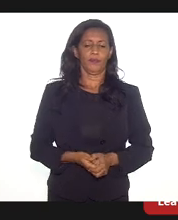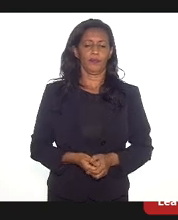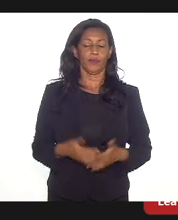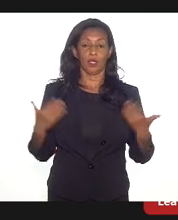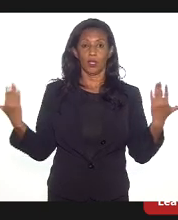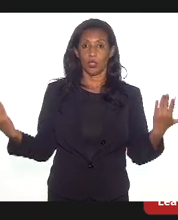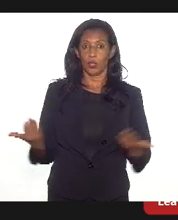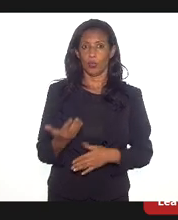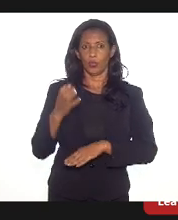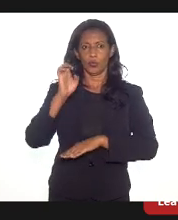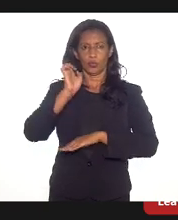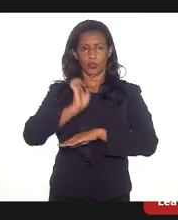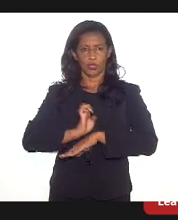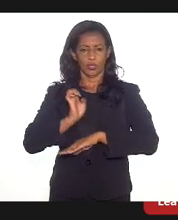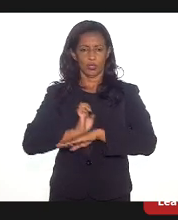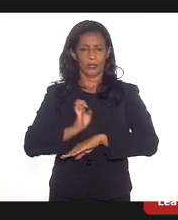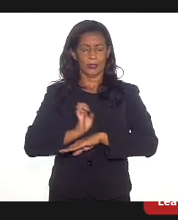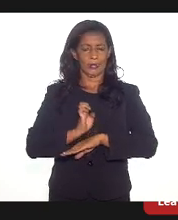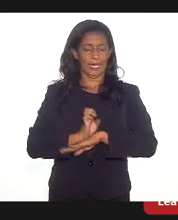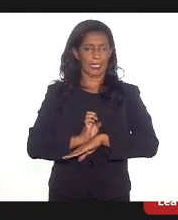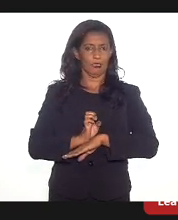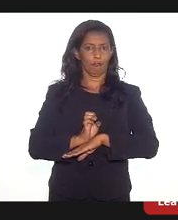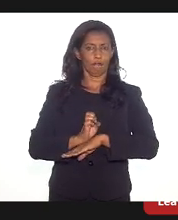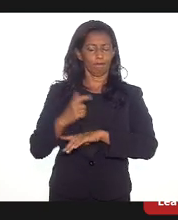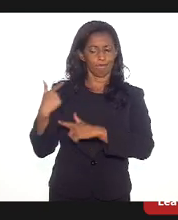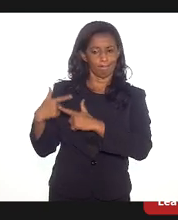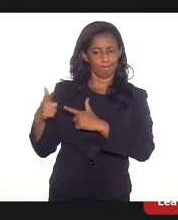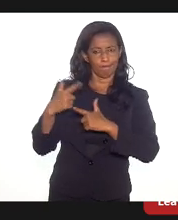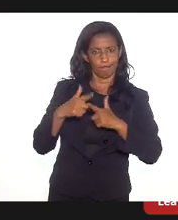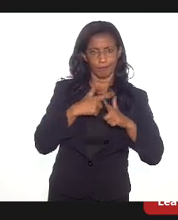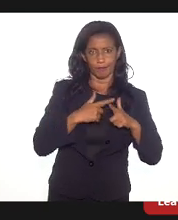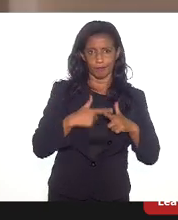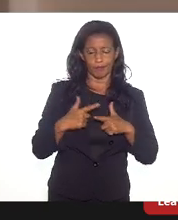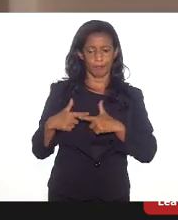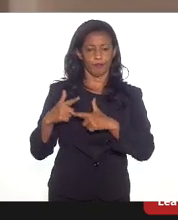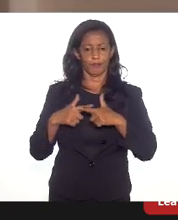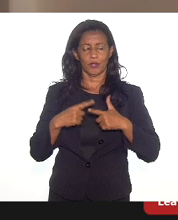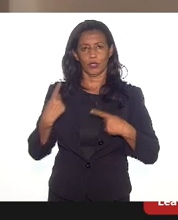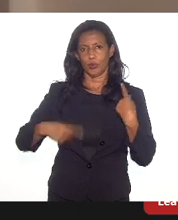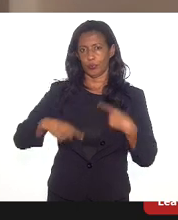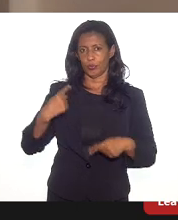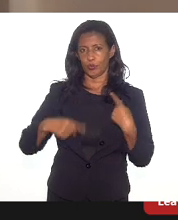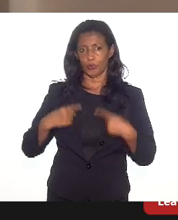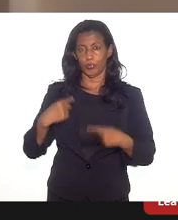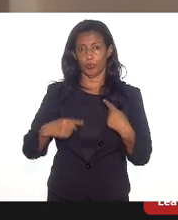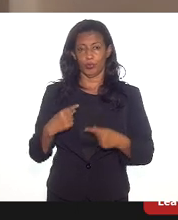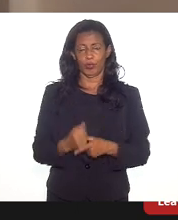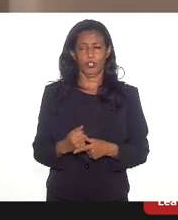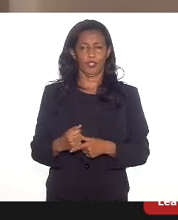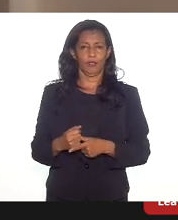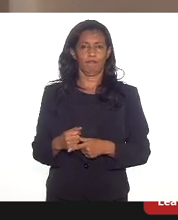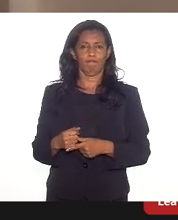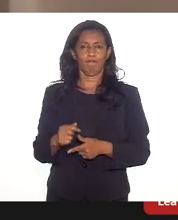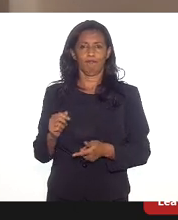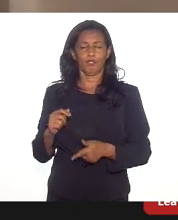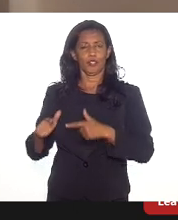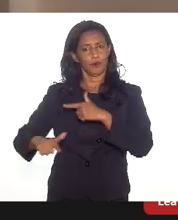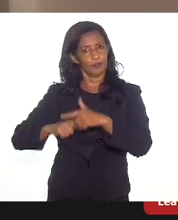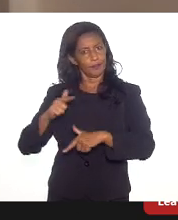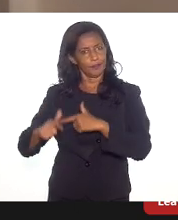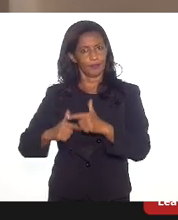atualmente o estado mais crítico da federação em termos de política de empregabilidade, digamos assim.